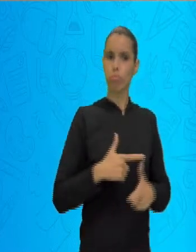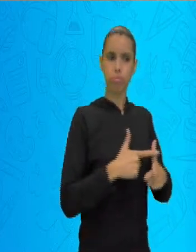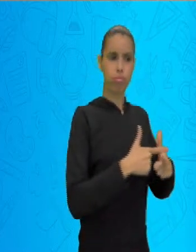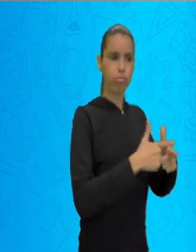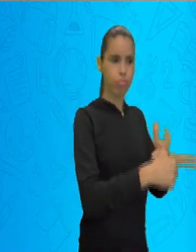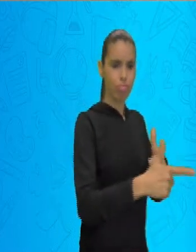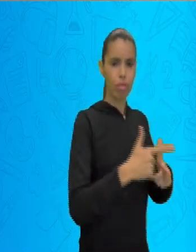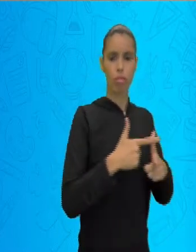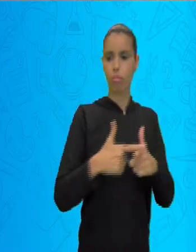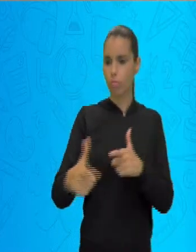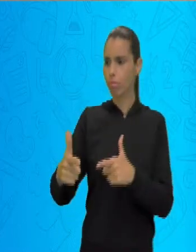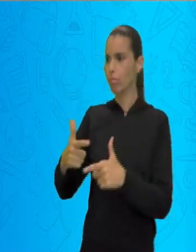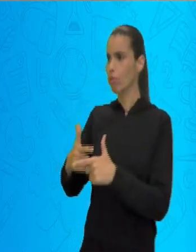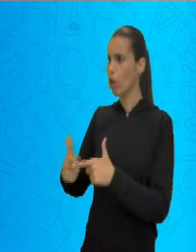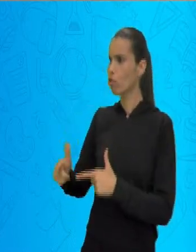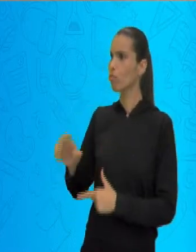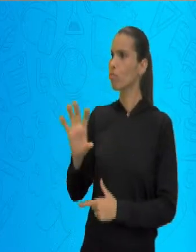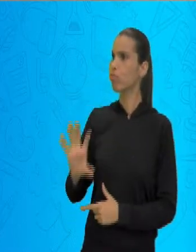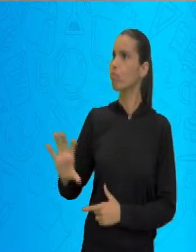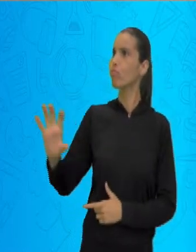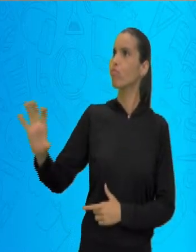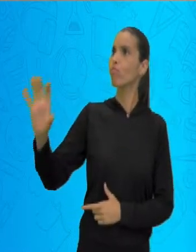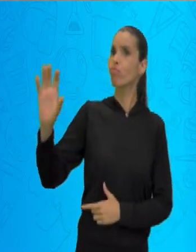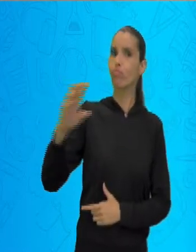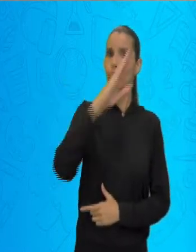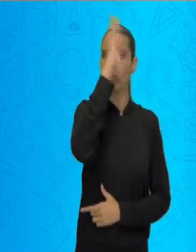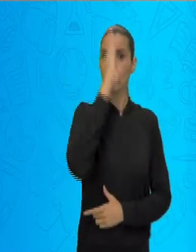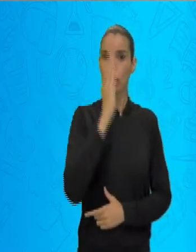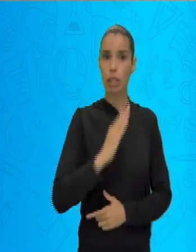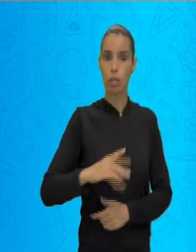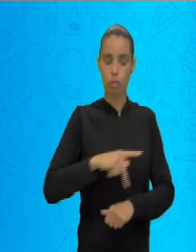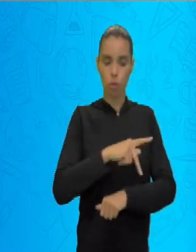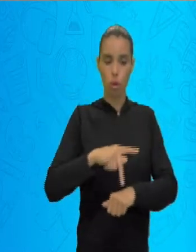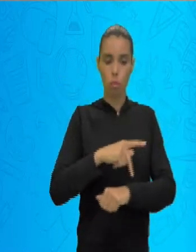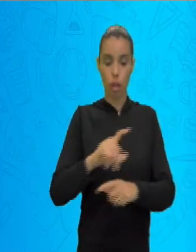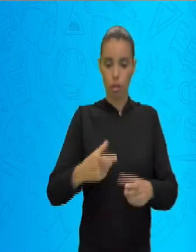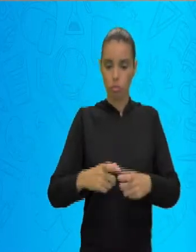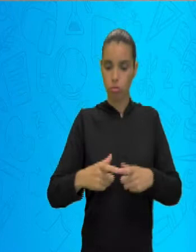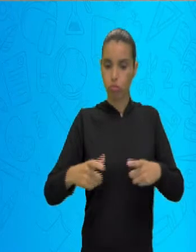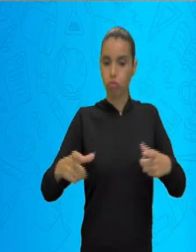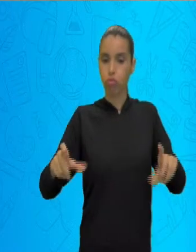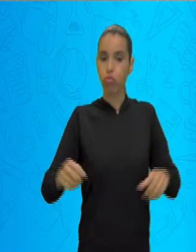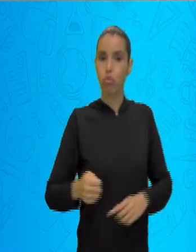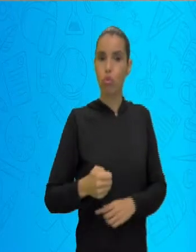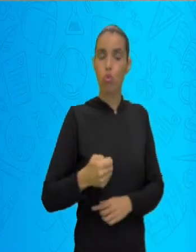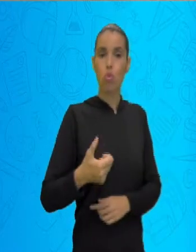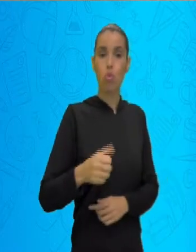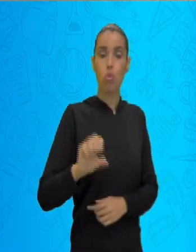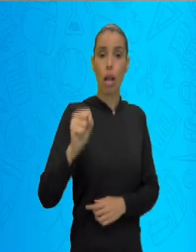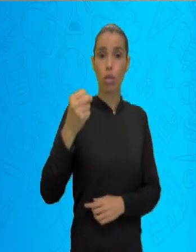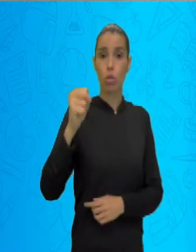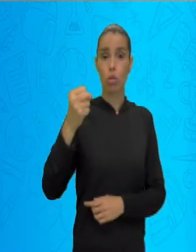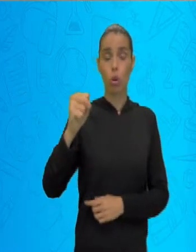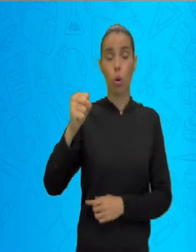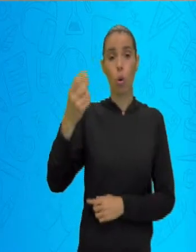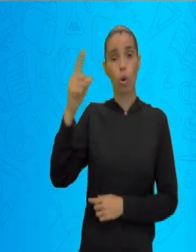país gigante, de quase 8 milhões e meio de quilômetros quadrados,